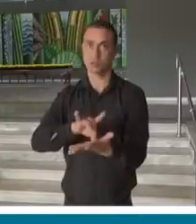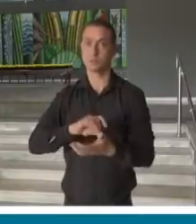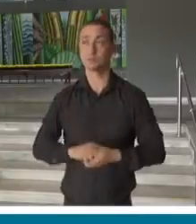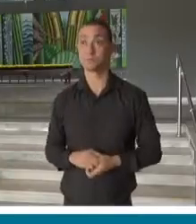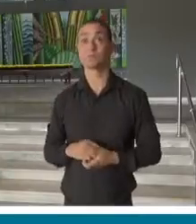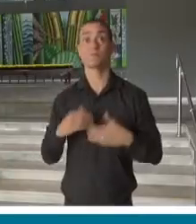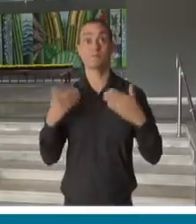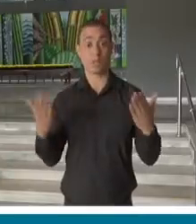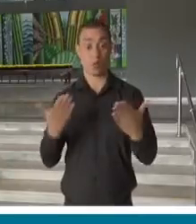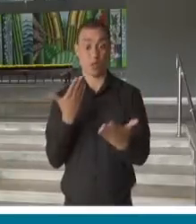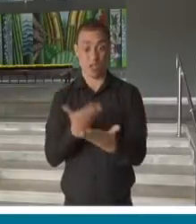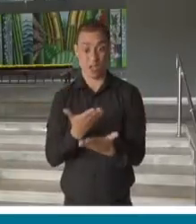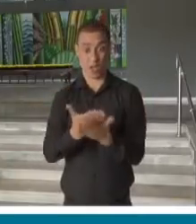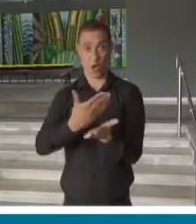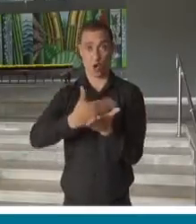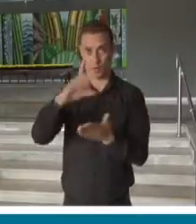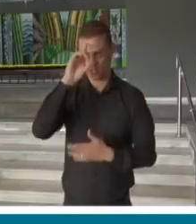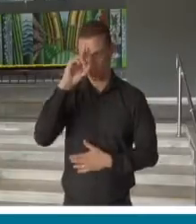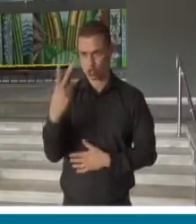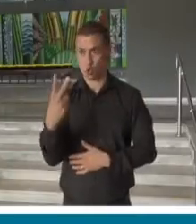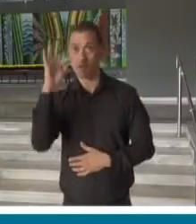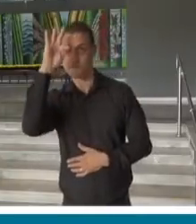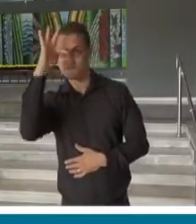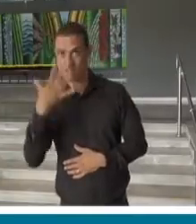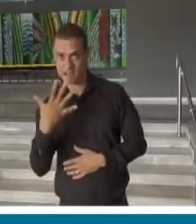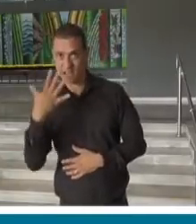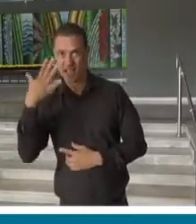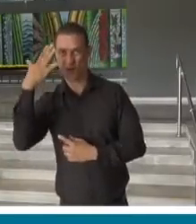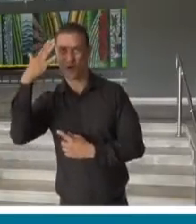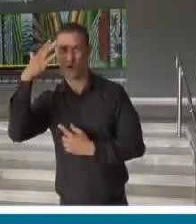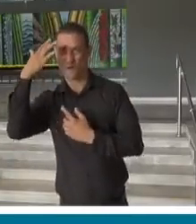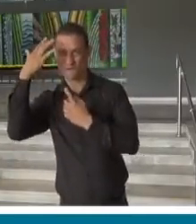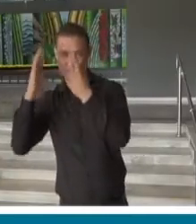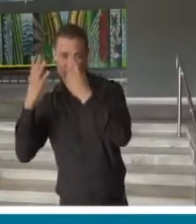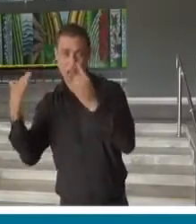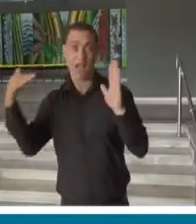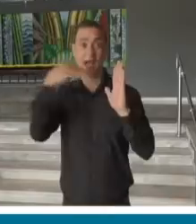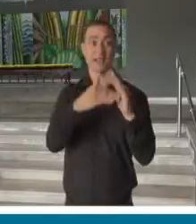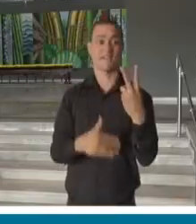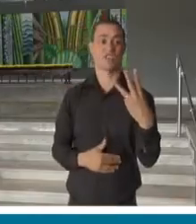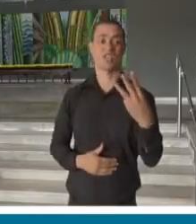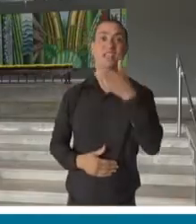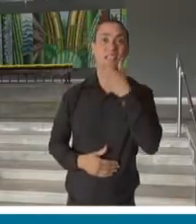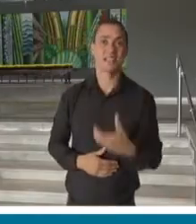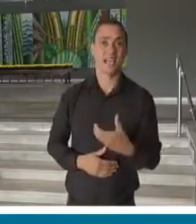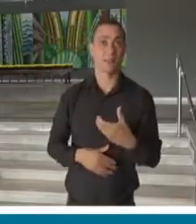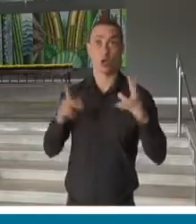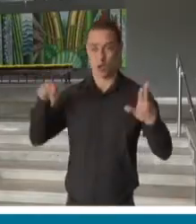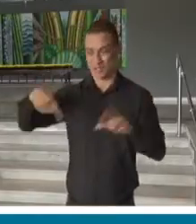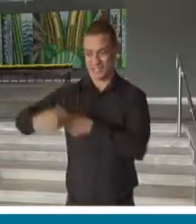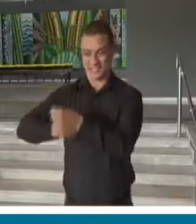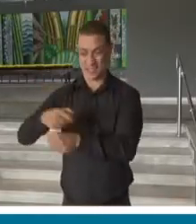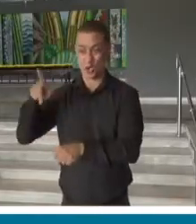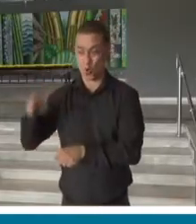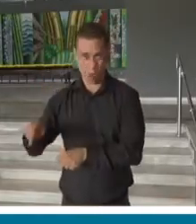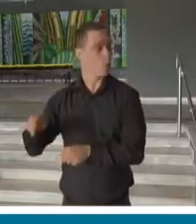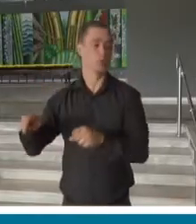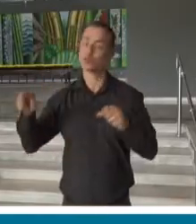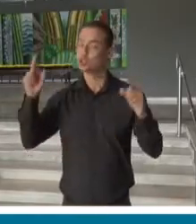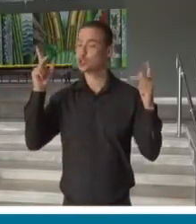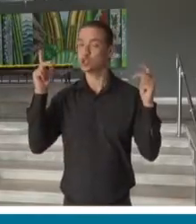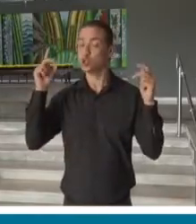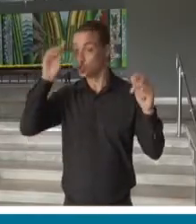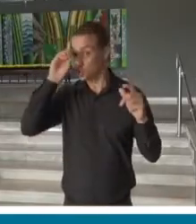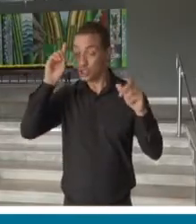Então, as aulas começam no dia 2 de fevereiro e terminam novamente no dia 23 de fevereiro, assim como esse ano, por acaso, está acabando no mesmo ano,